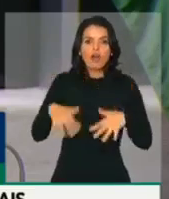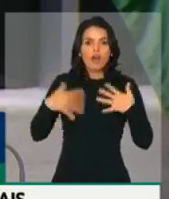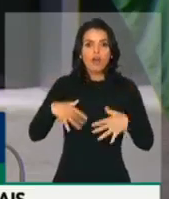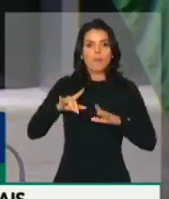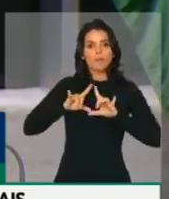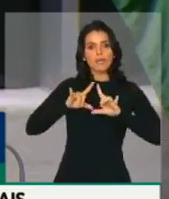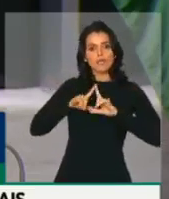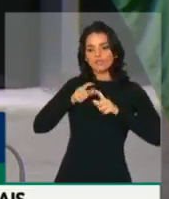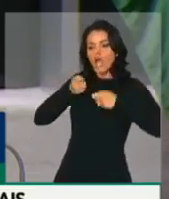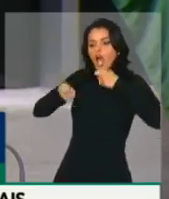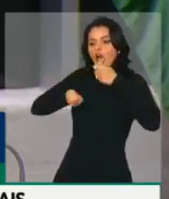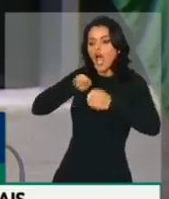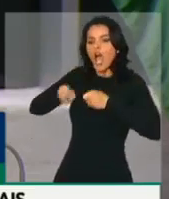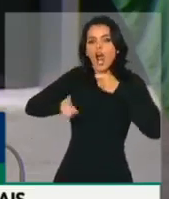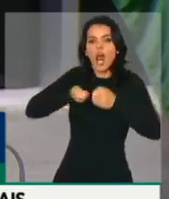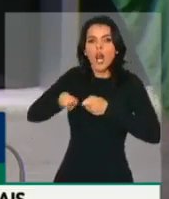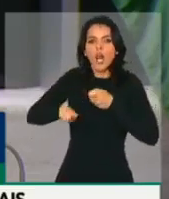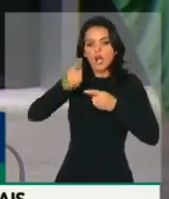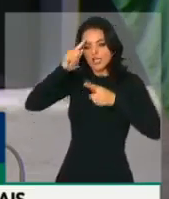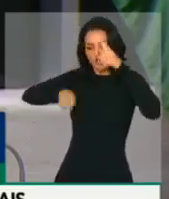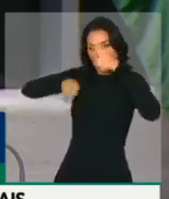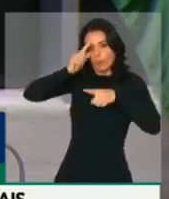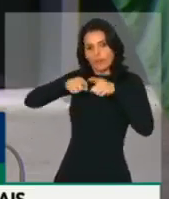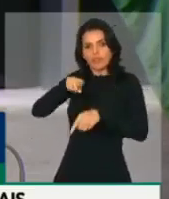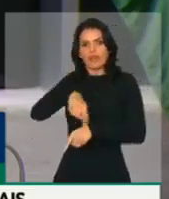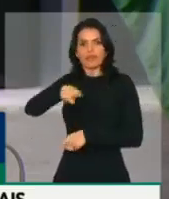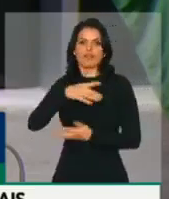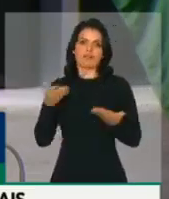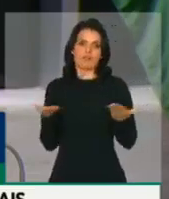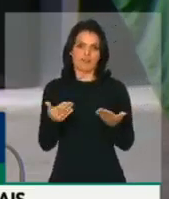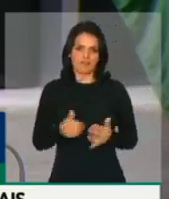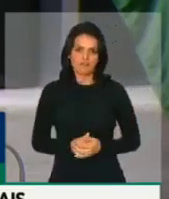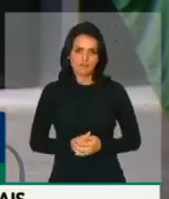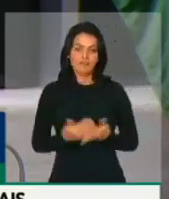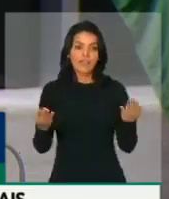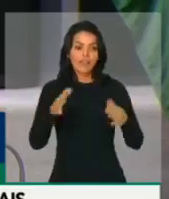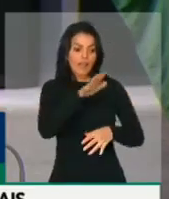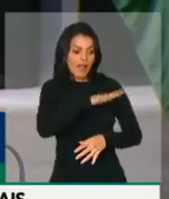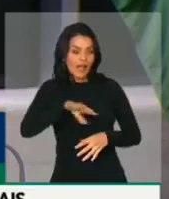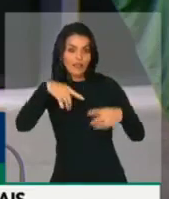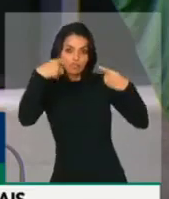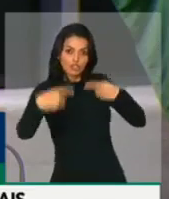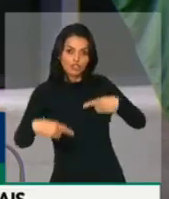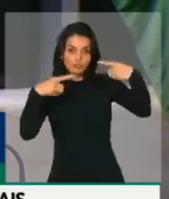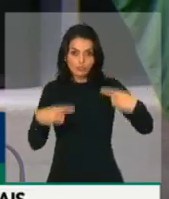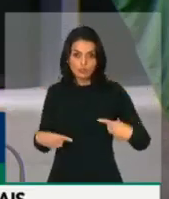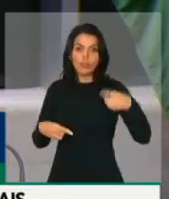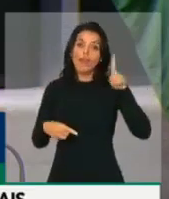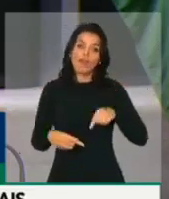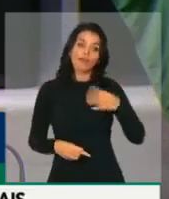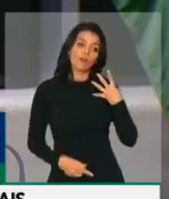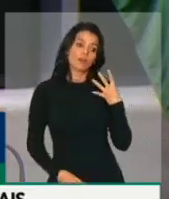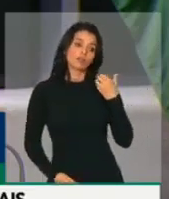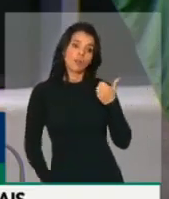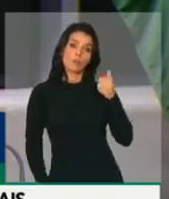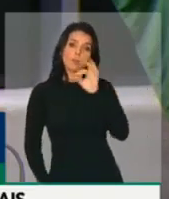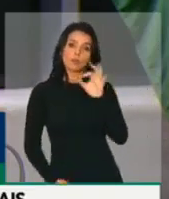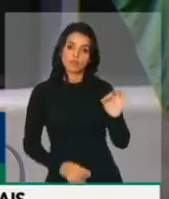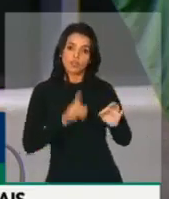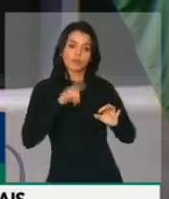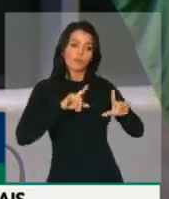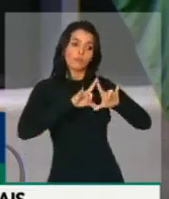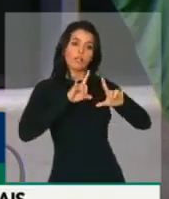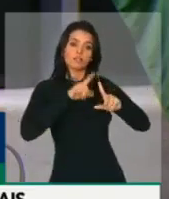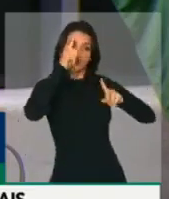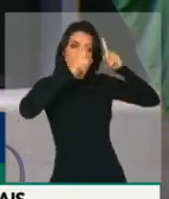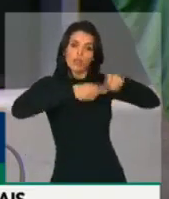das milícias nesse momento. E das áreas em disputa, 41%. Isso significa, senhoras e senhores,